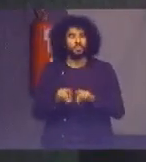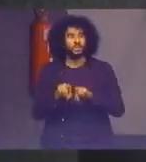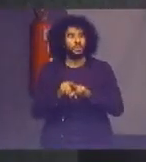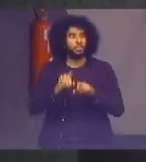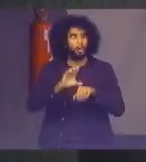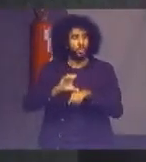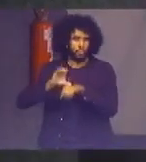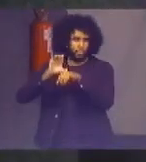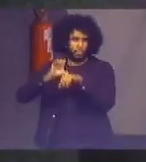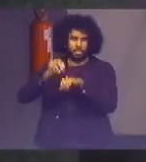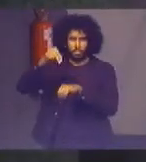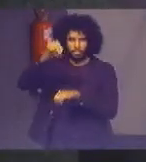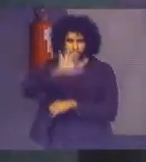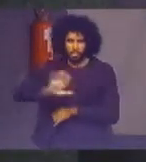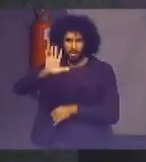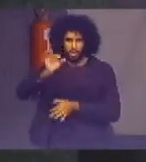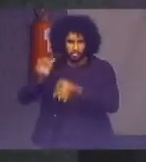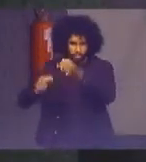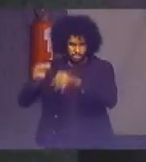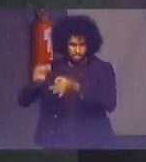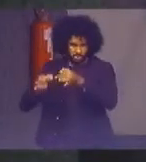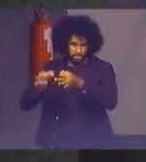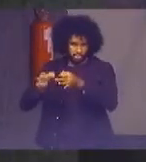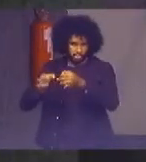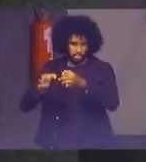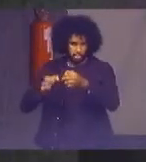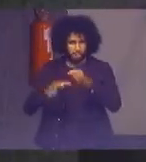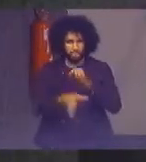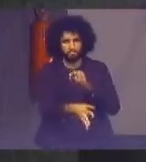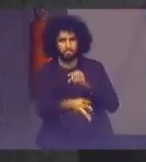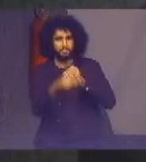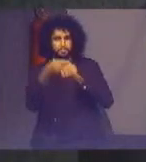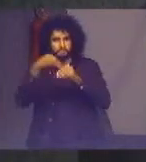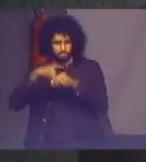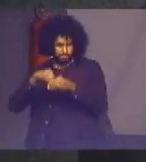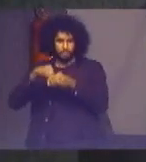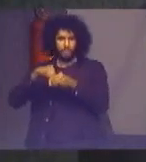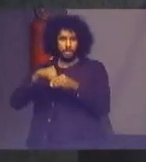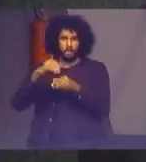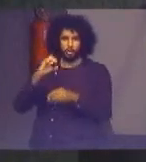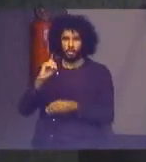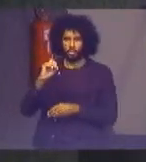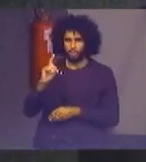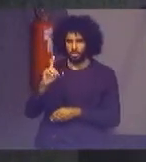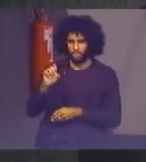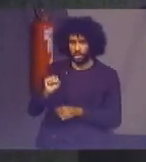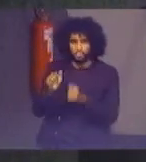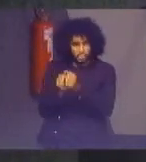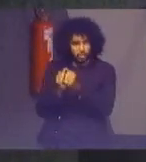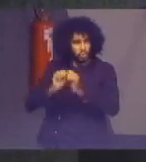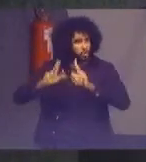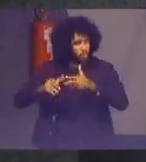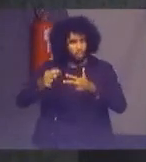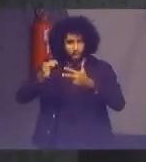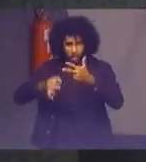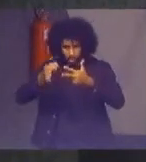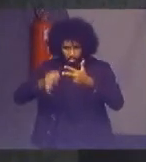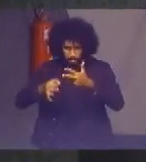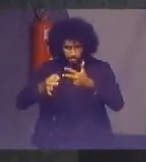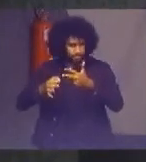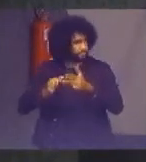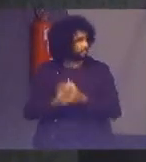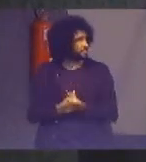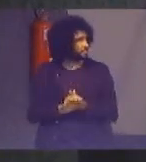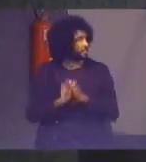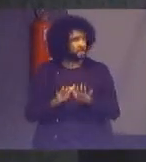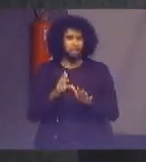aderiu ao ODS com todo o Poder Judiciário e, salvo engano, foi